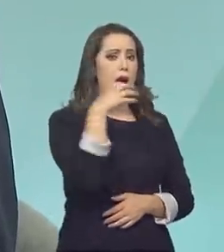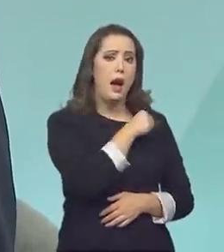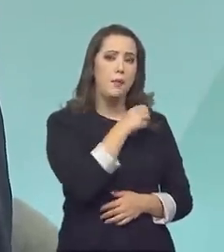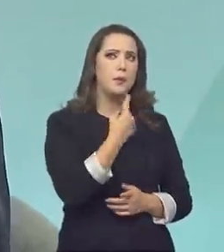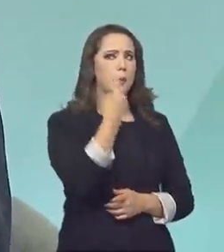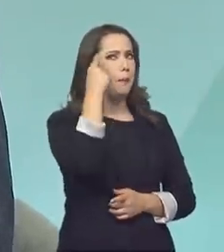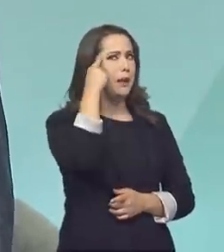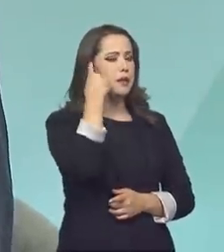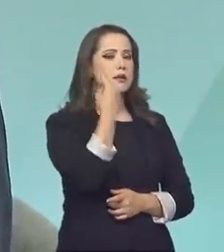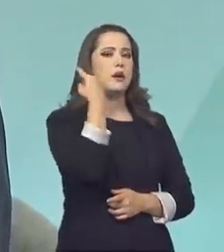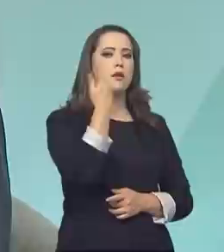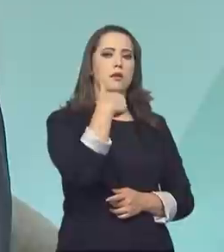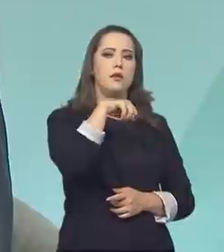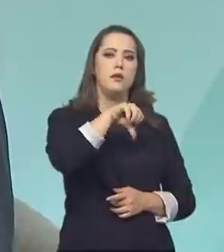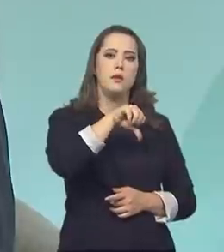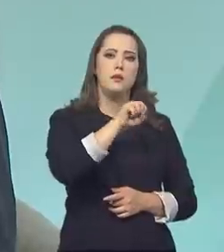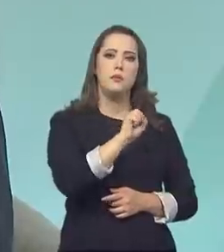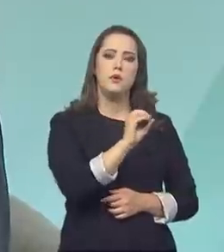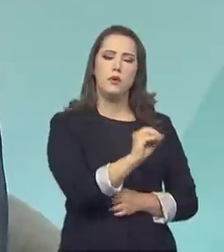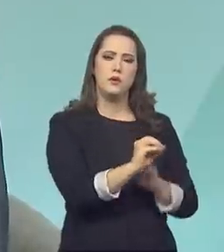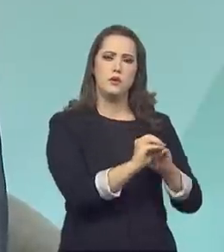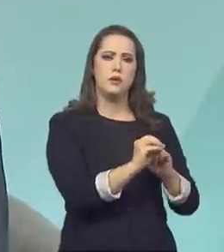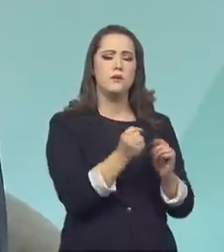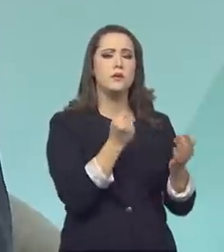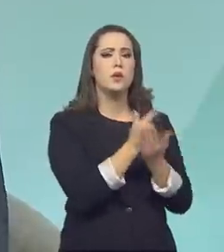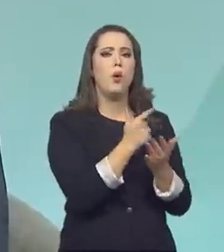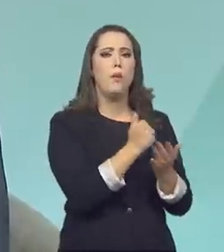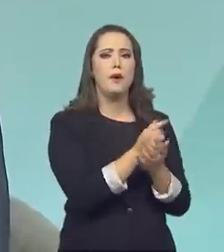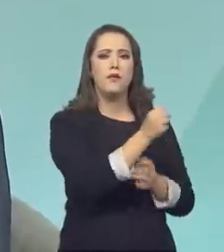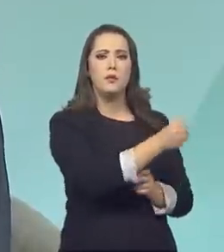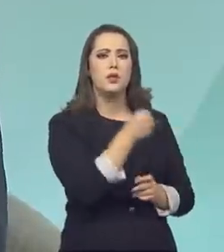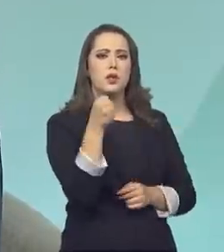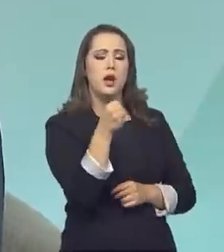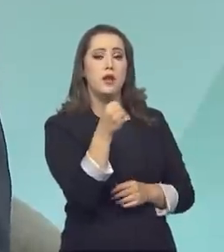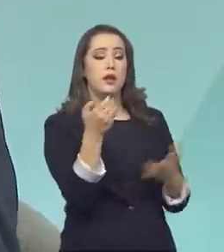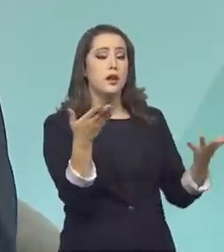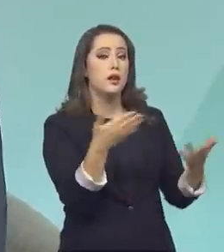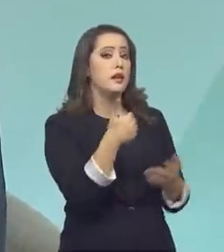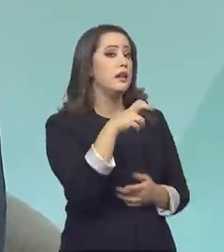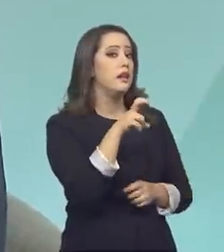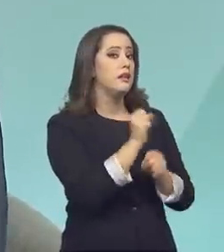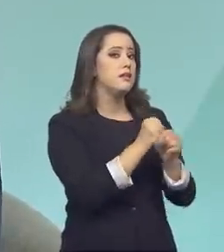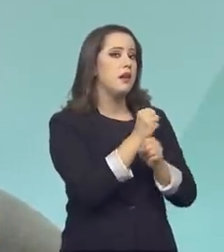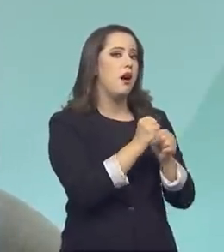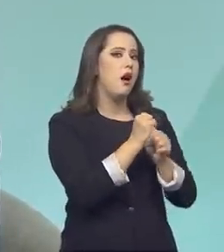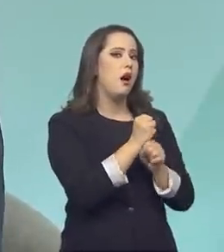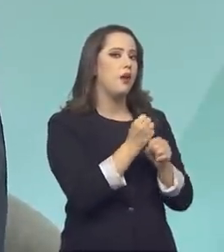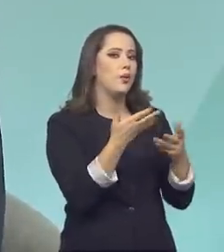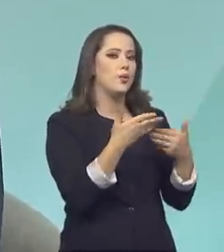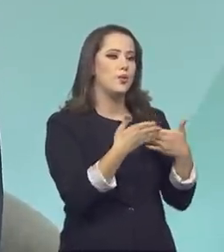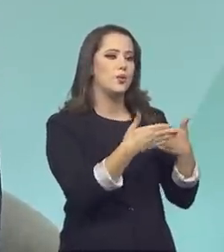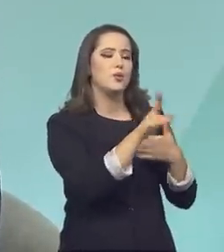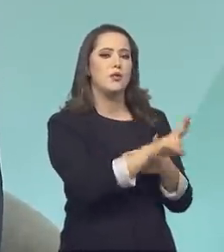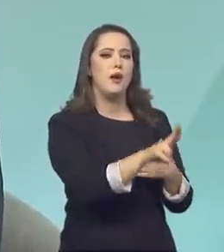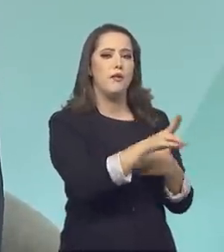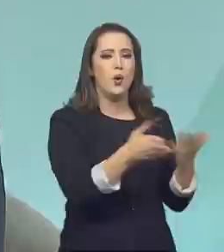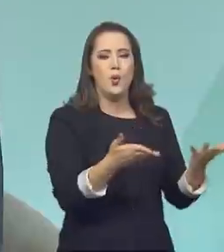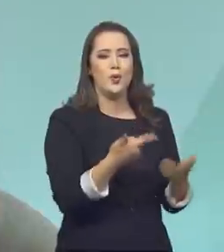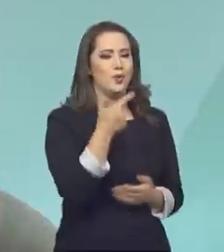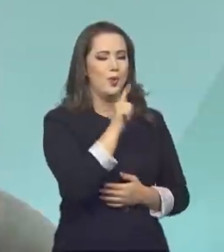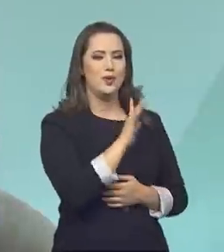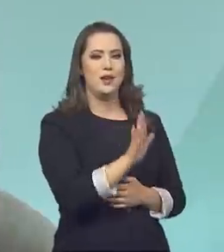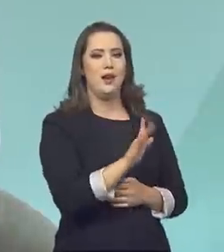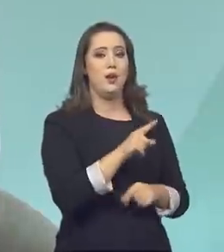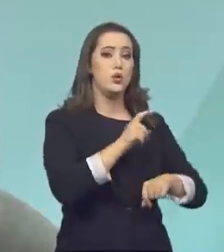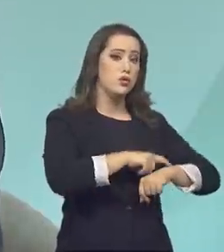na década de 80, você comprava um refrigerador para durar 15 anos, 20 anos. Como é que você consegue fazer isso hoje em dia? Não consegue mais.